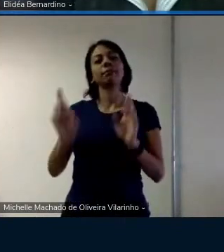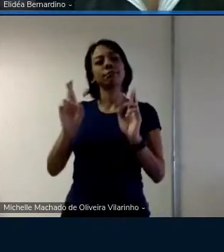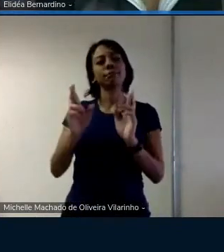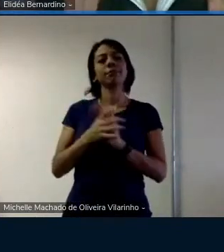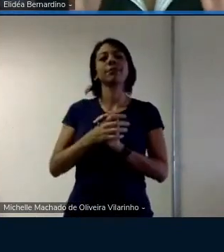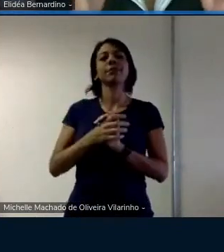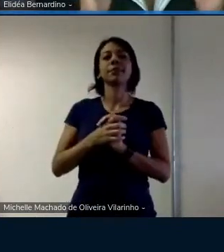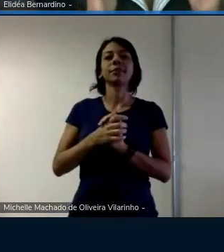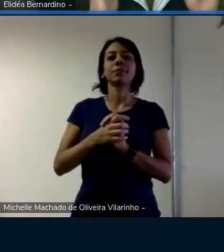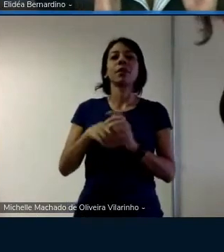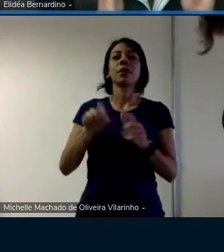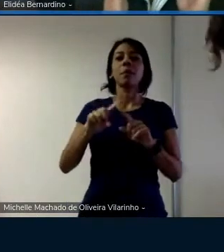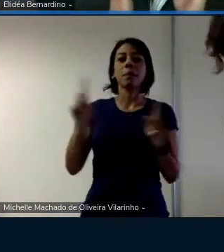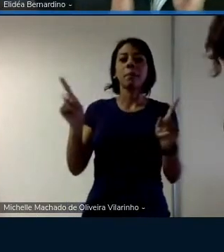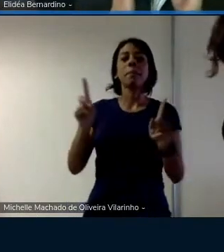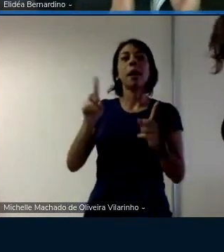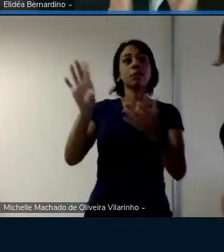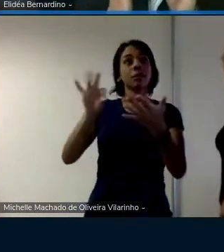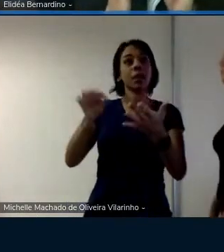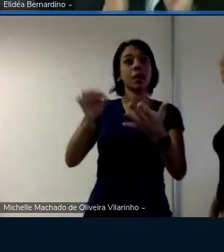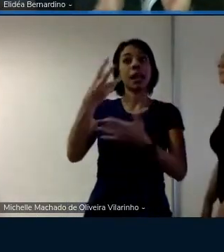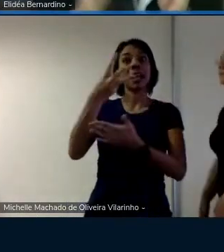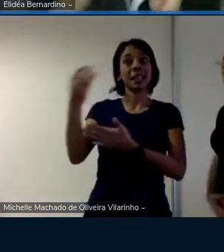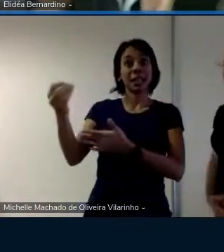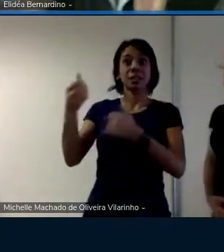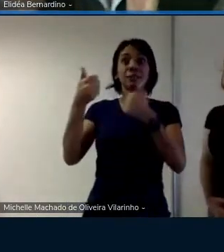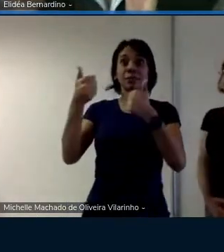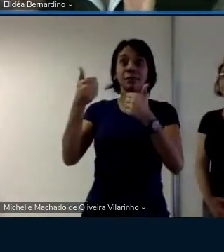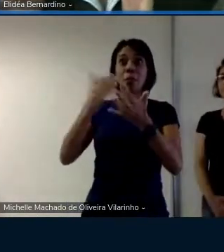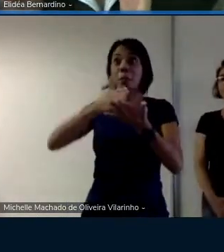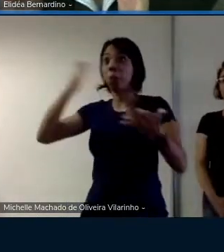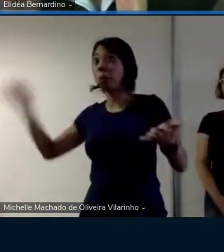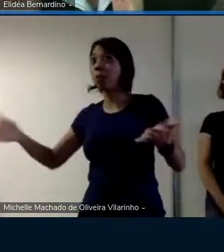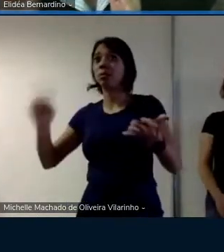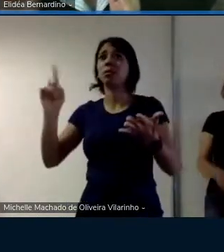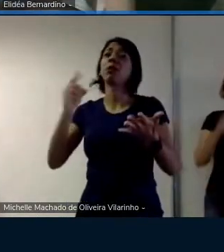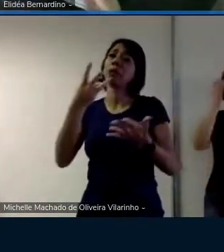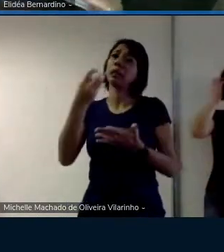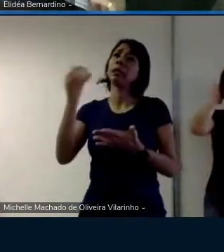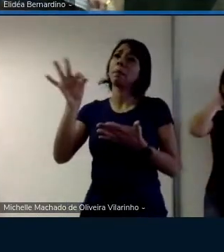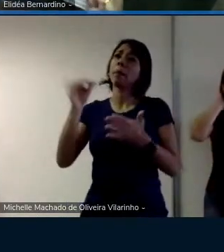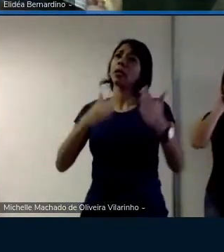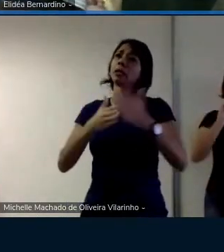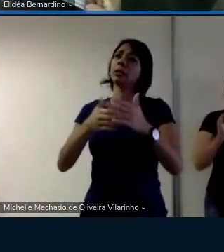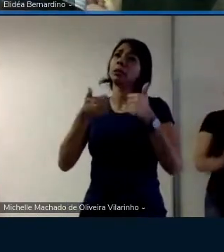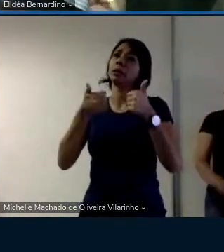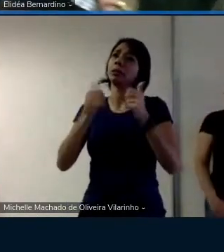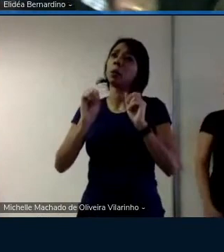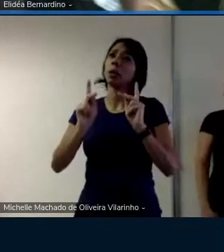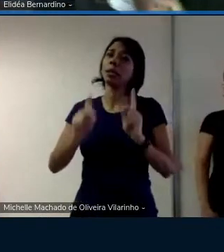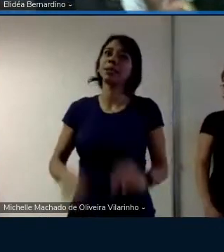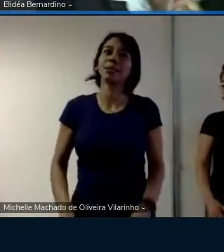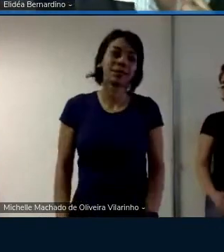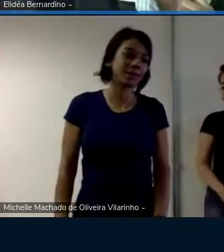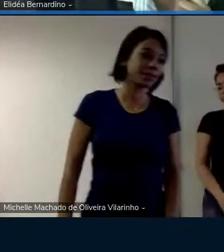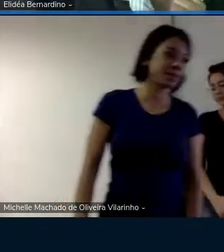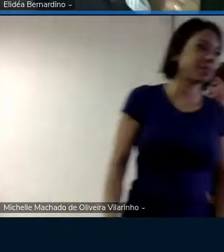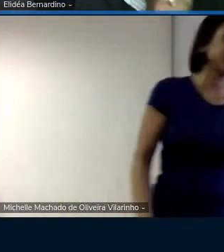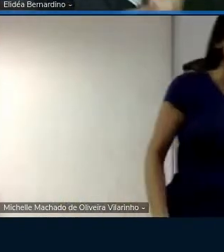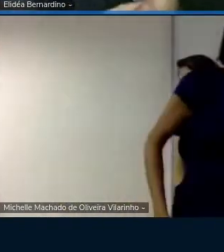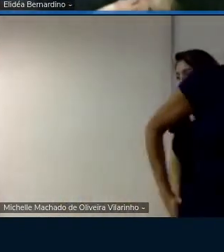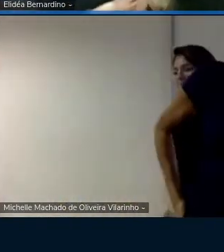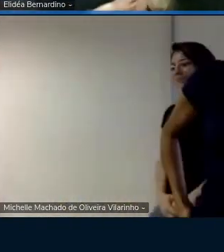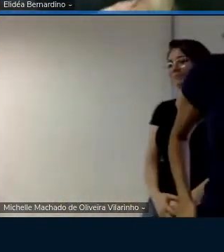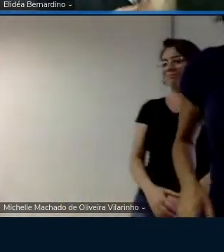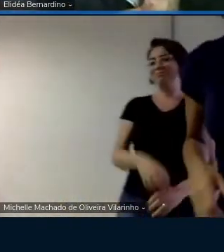mas faz uma tese de 300 páginas também não faz maior que isso não pelo amor de Deus senão não vou vou participar não não dou